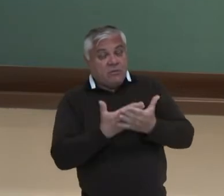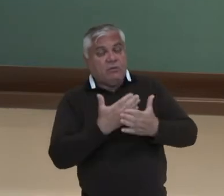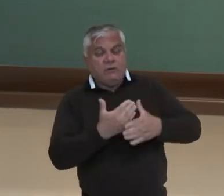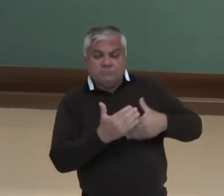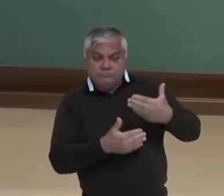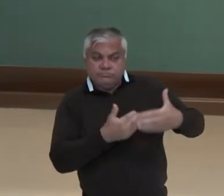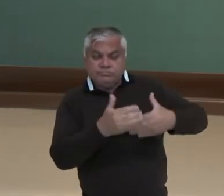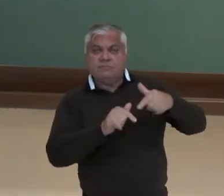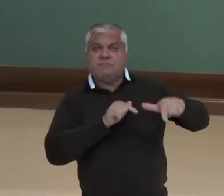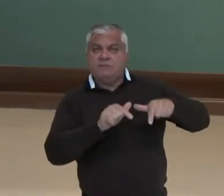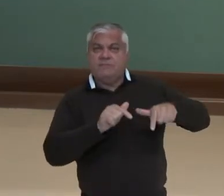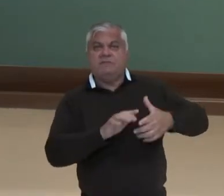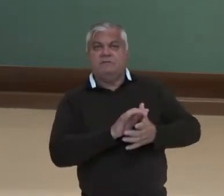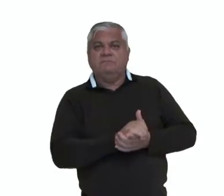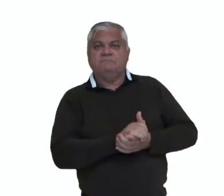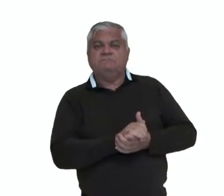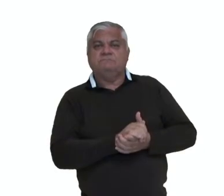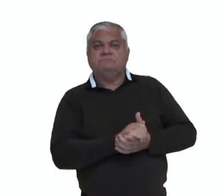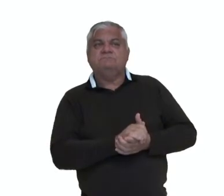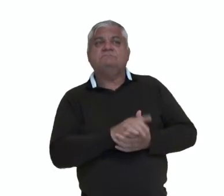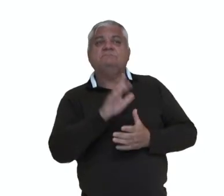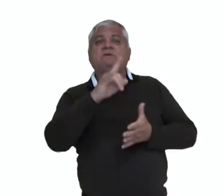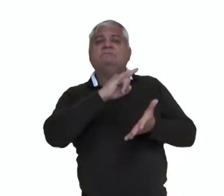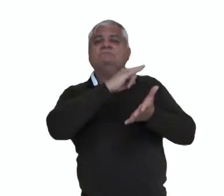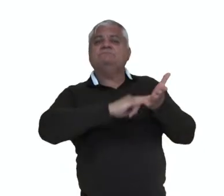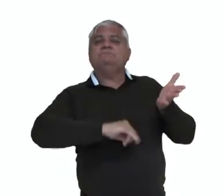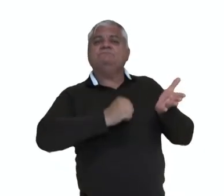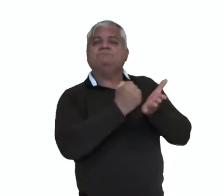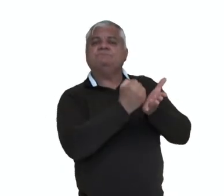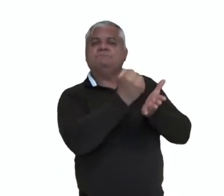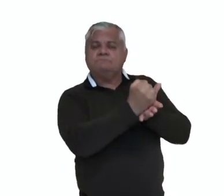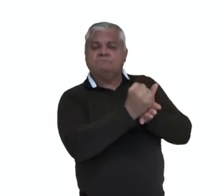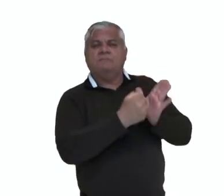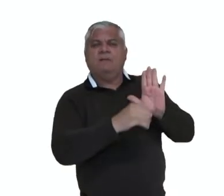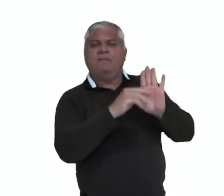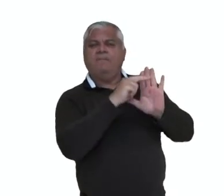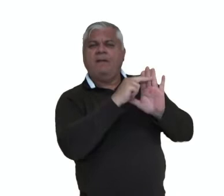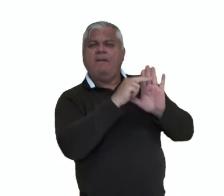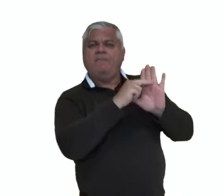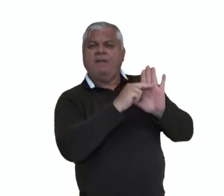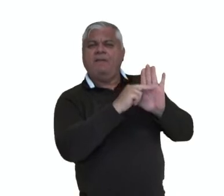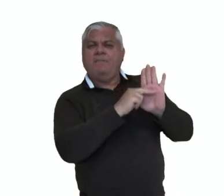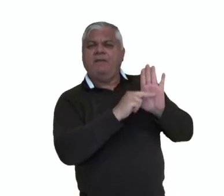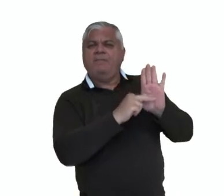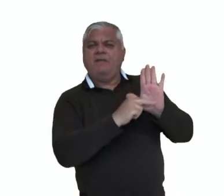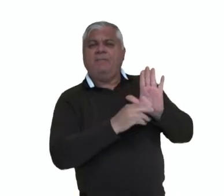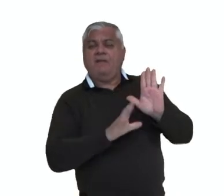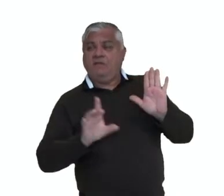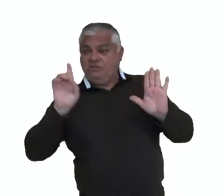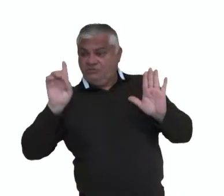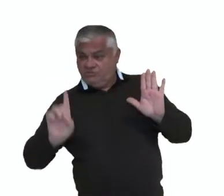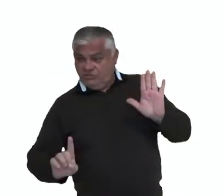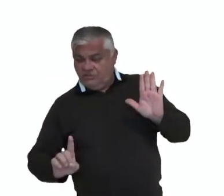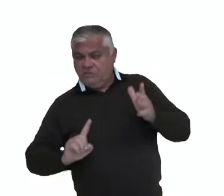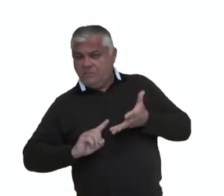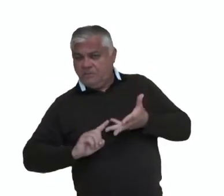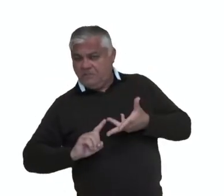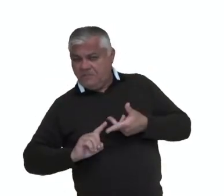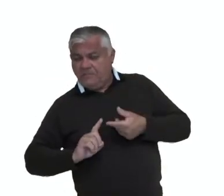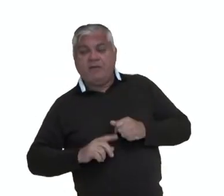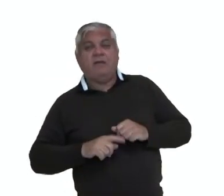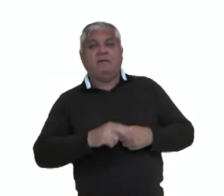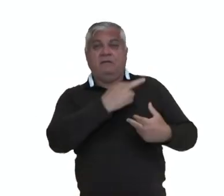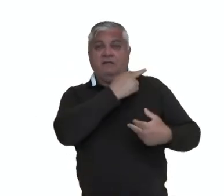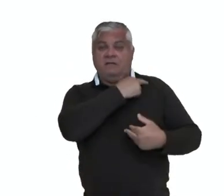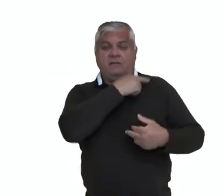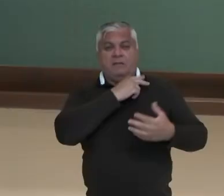desenvolver o seu trabalho. Então, nós temos um documento na escola que normatiza tudo isso. Direitos, deveres, responsabilidades. Que é